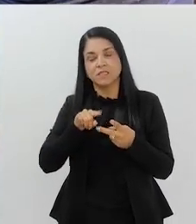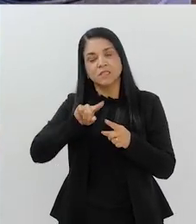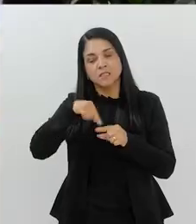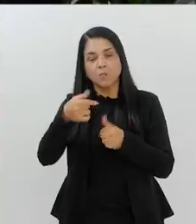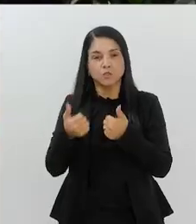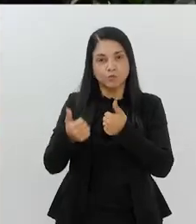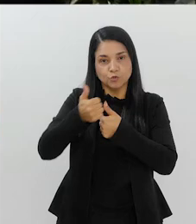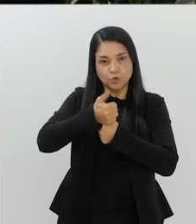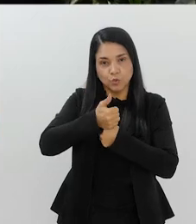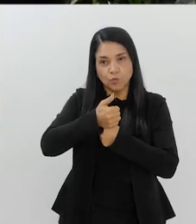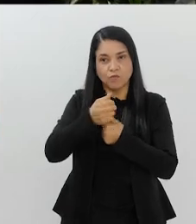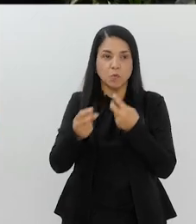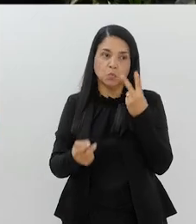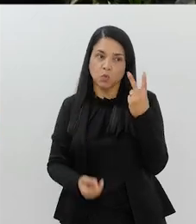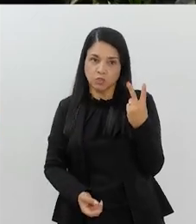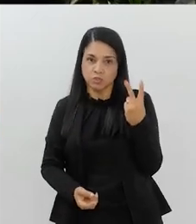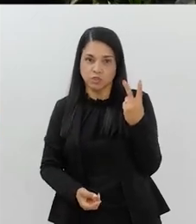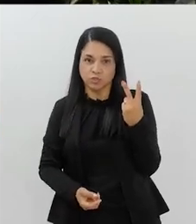Depois foi